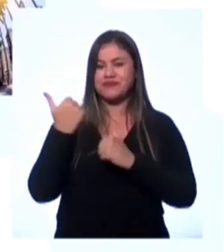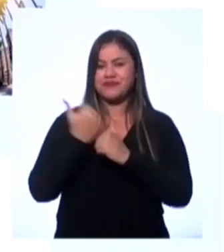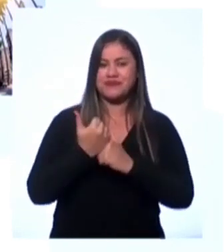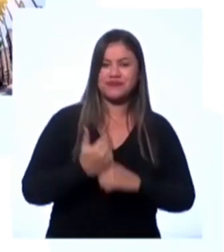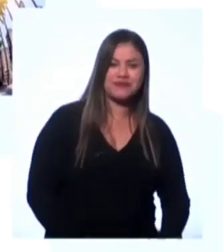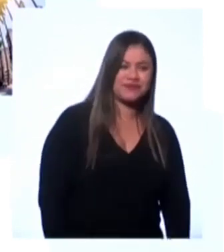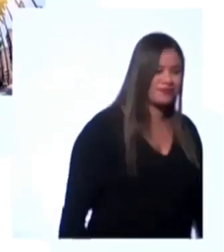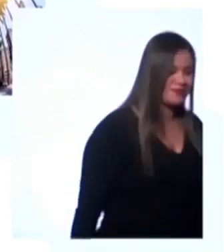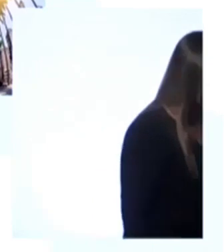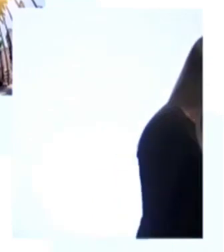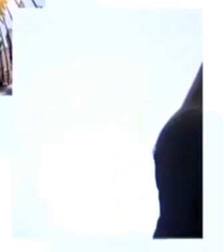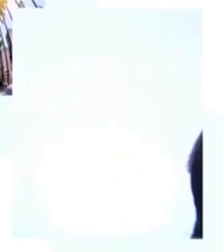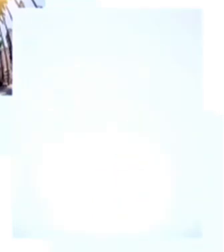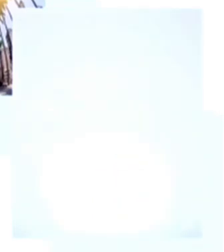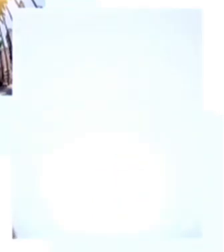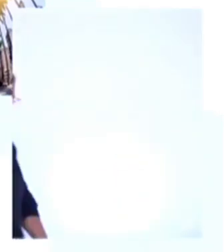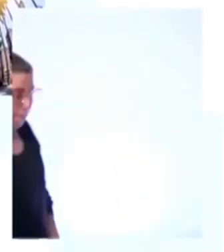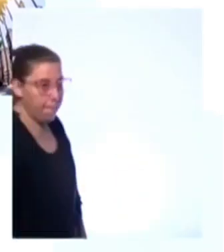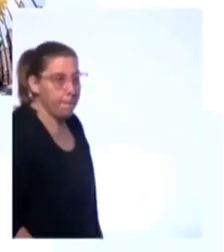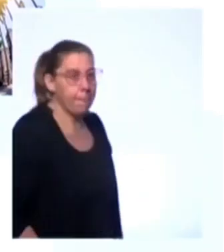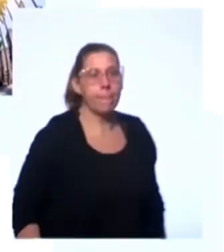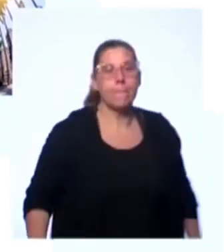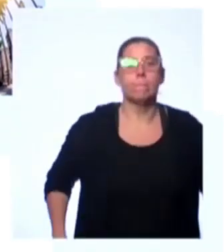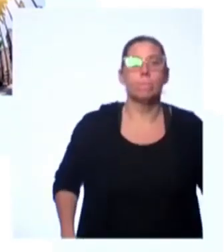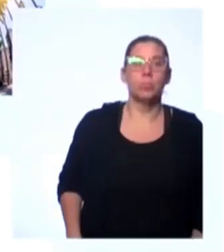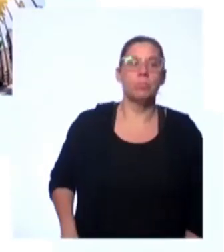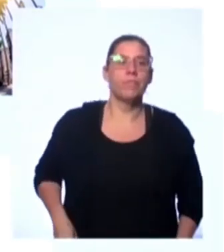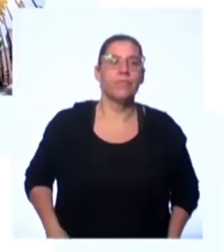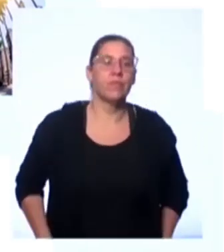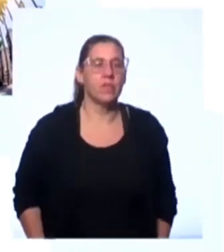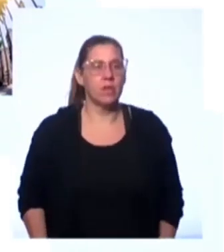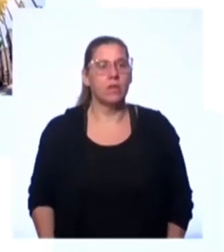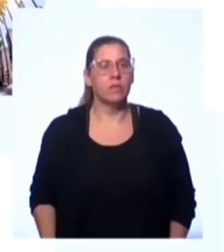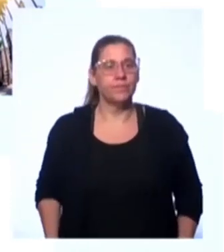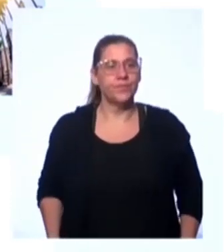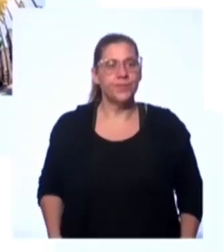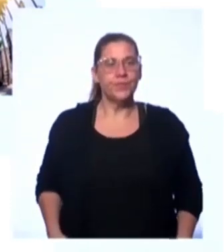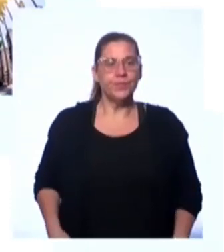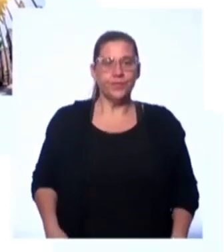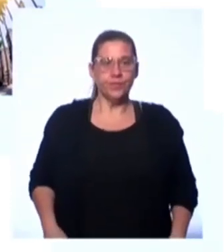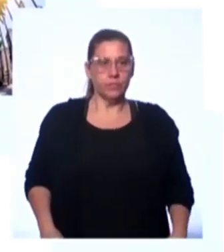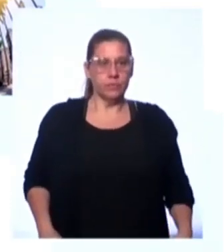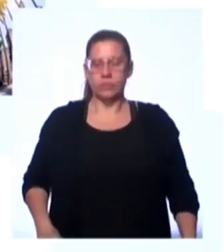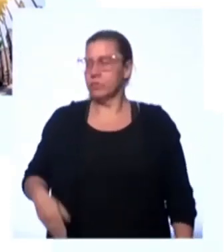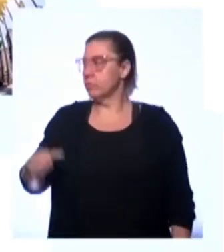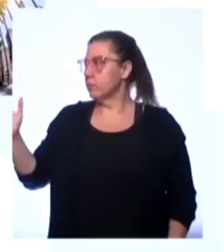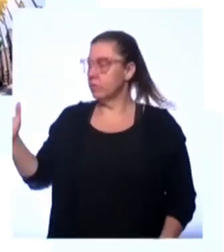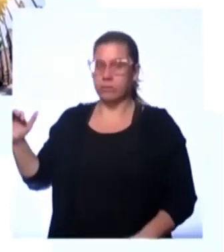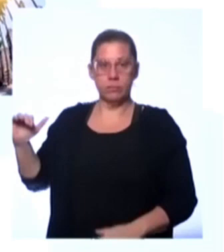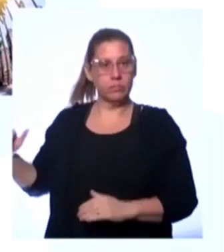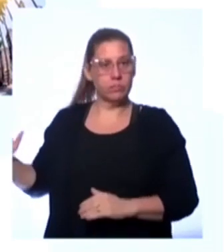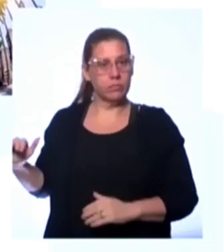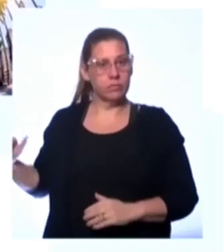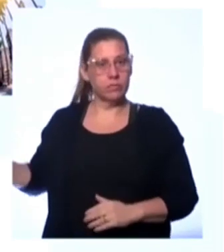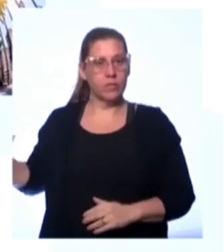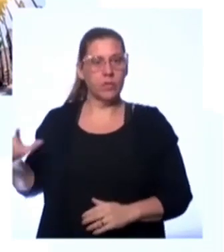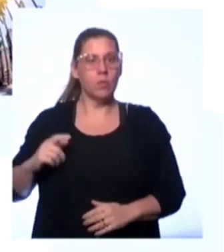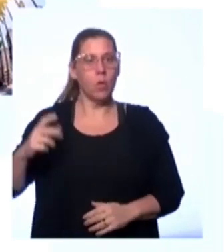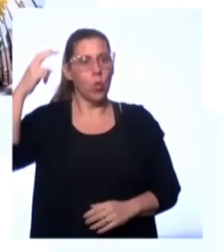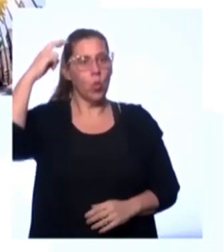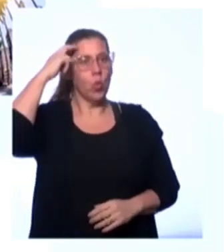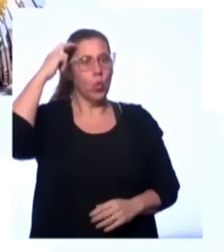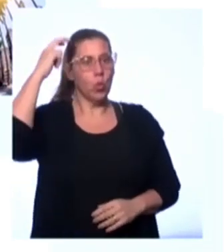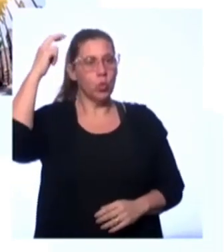esquerdo, no lado inferior esquerdo, nós temos uma cultura dos